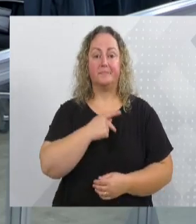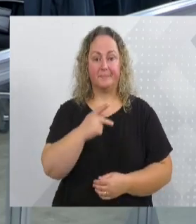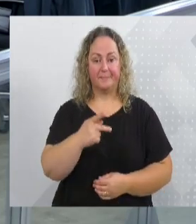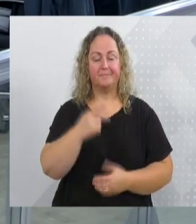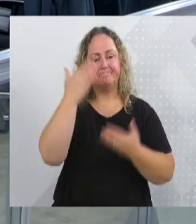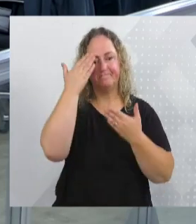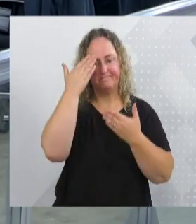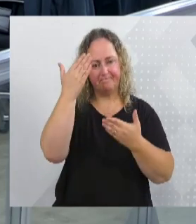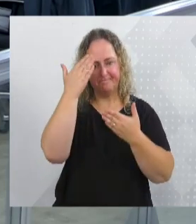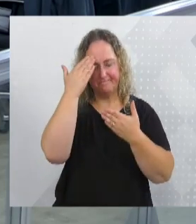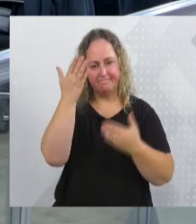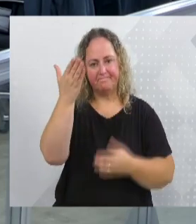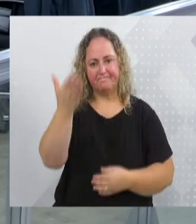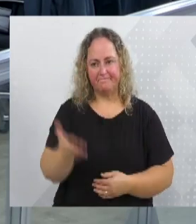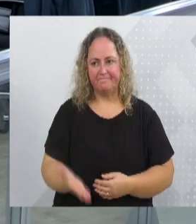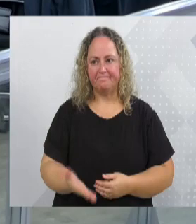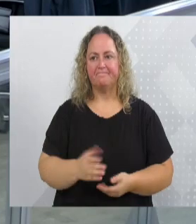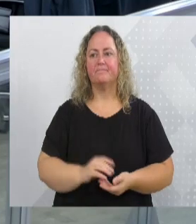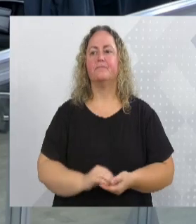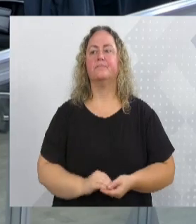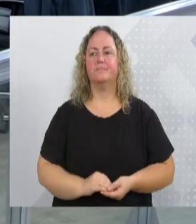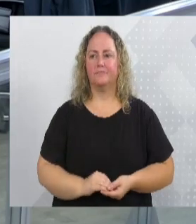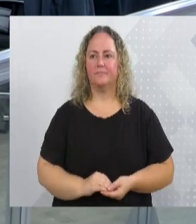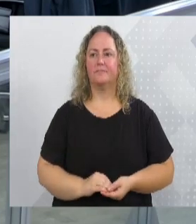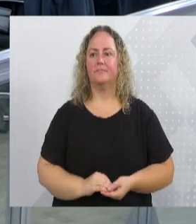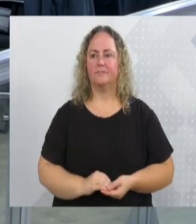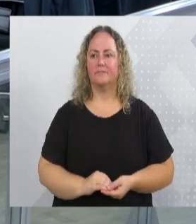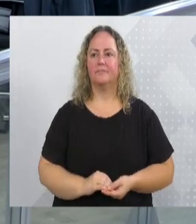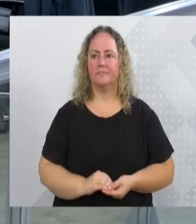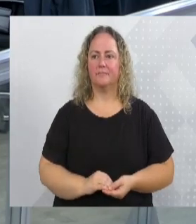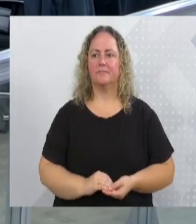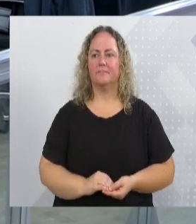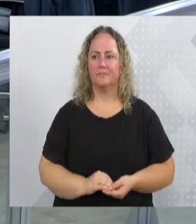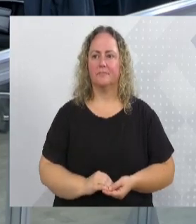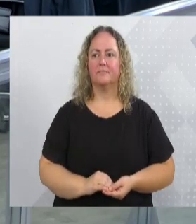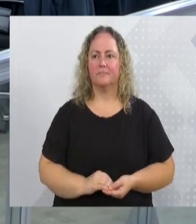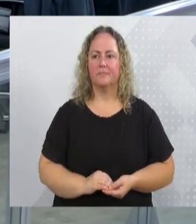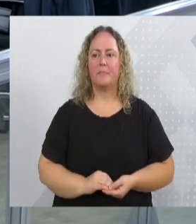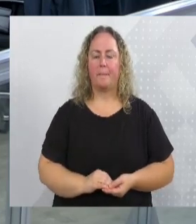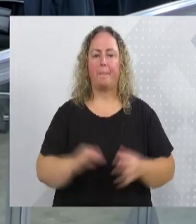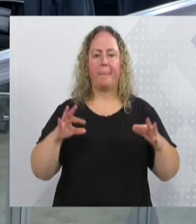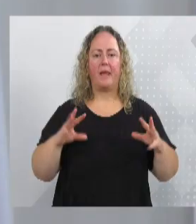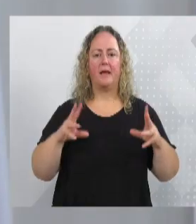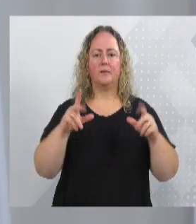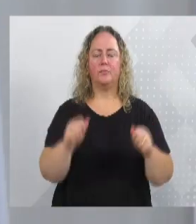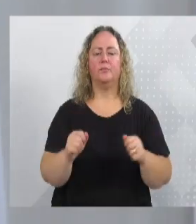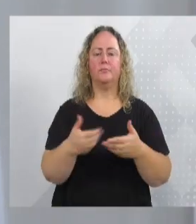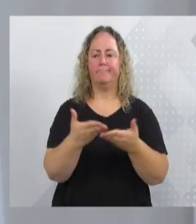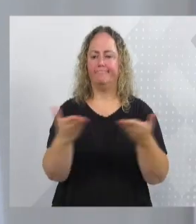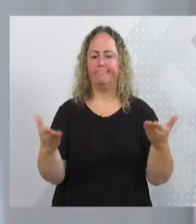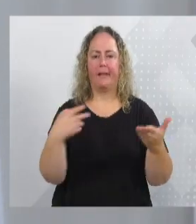agradeço a oportunidade, novos vereadores, aqueles que nos assistem.